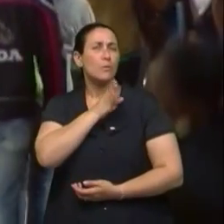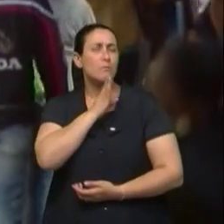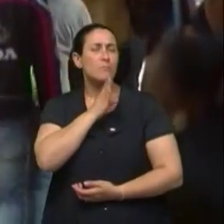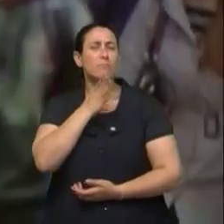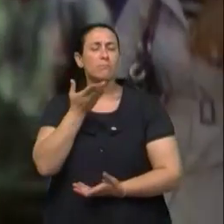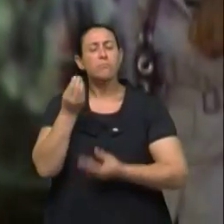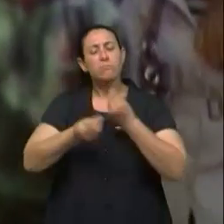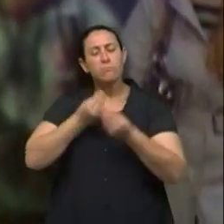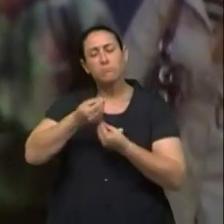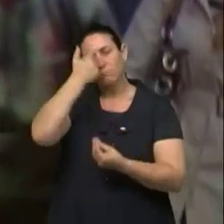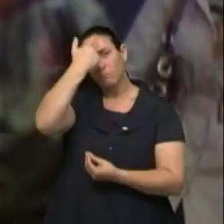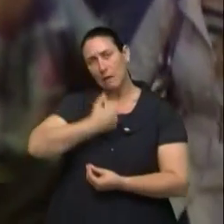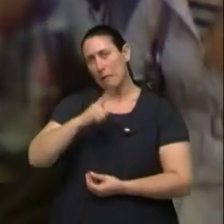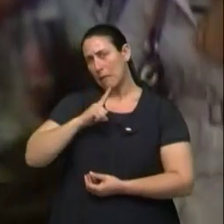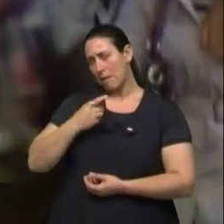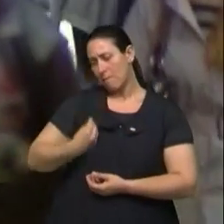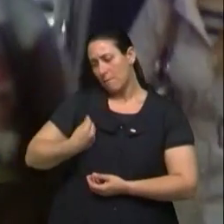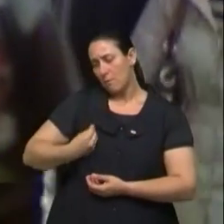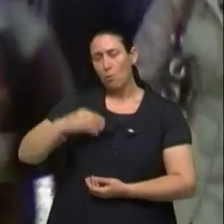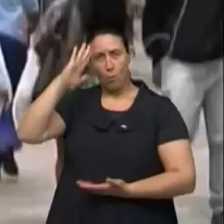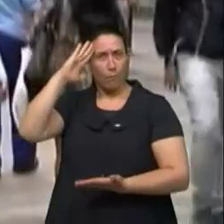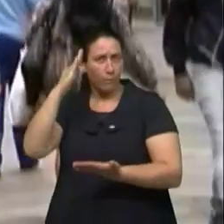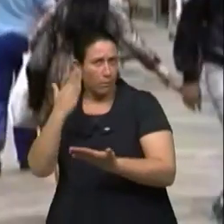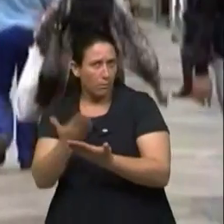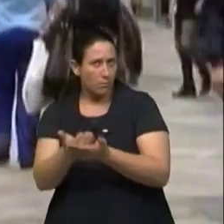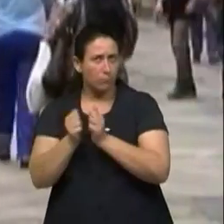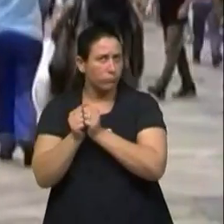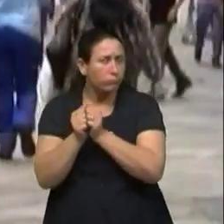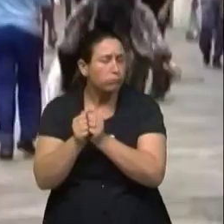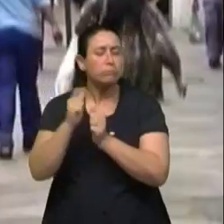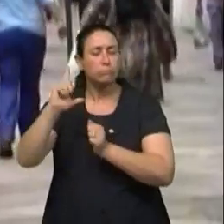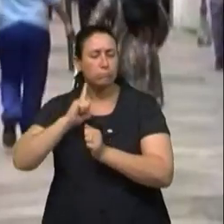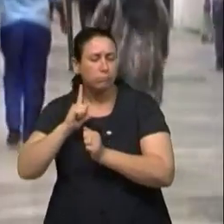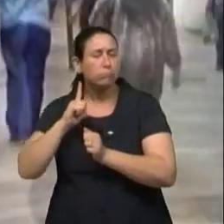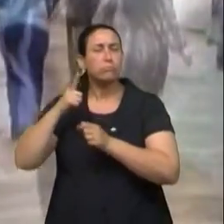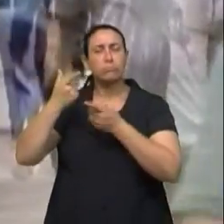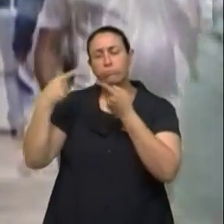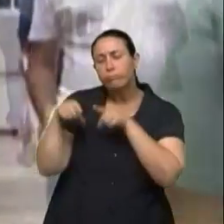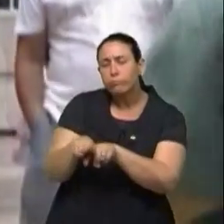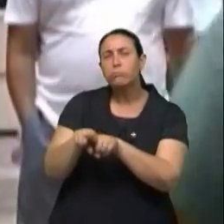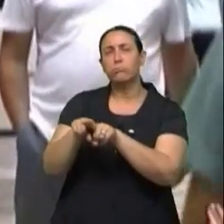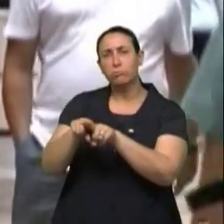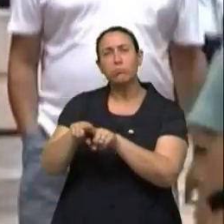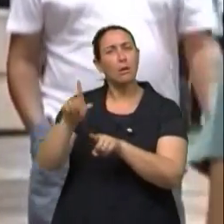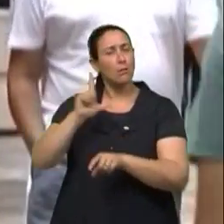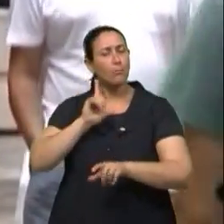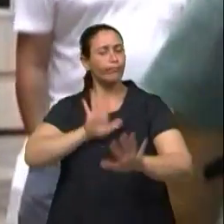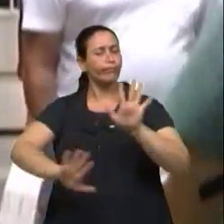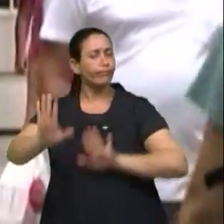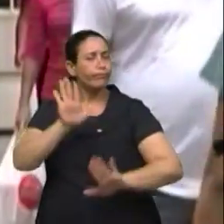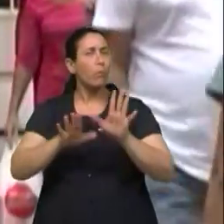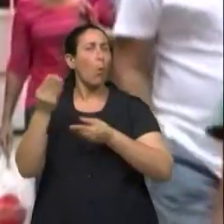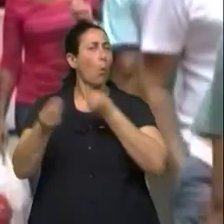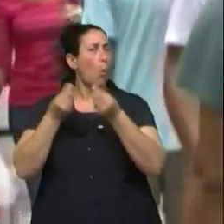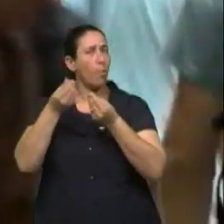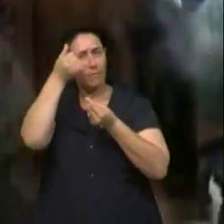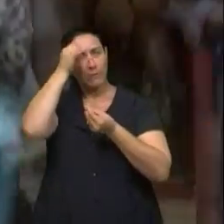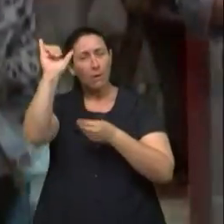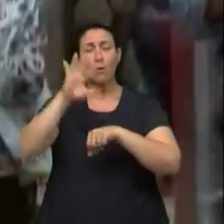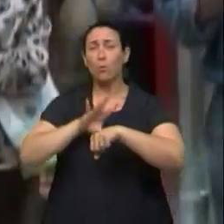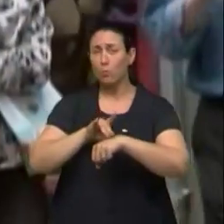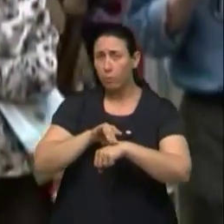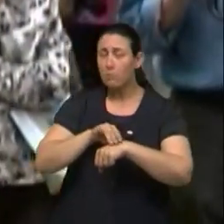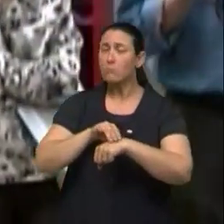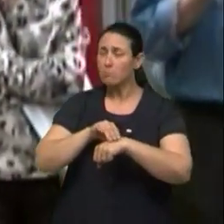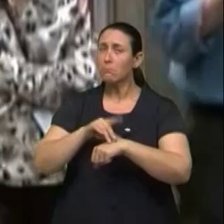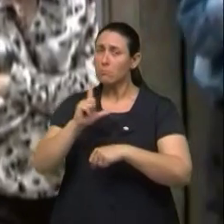vida sexual mais ativa, confiança no parceiro e se considerar fora do risco de pegar doenças, são alguns dos fatores que interferem no